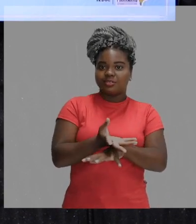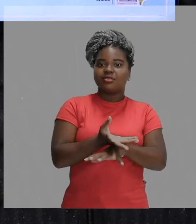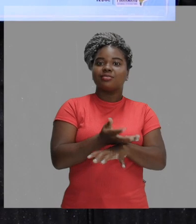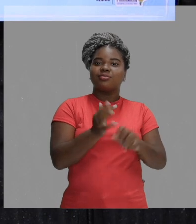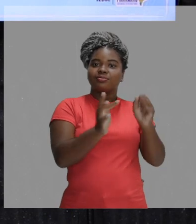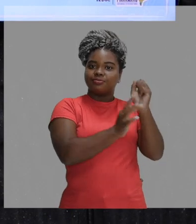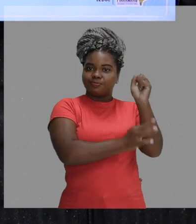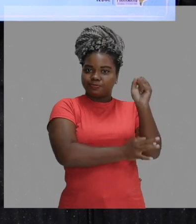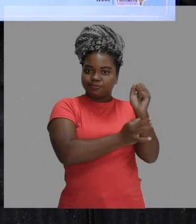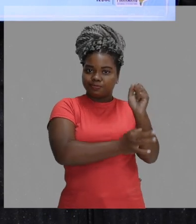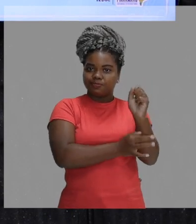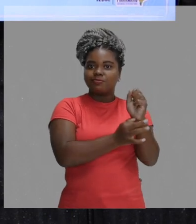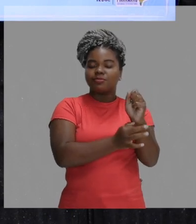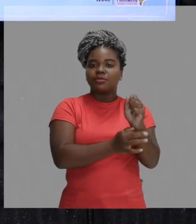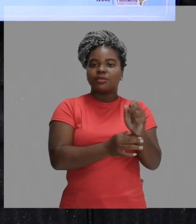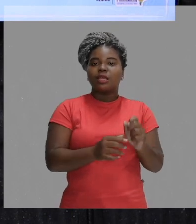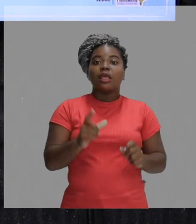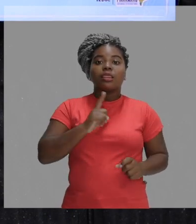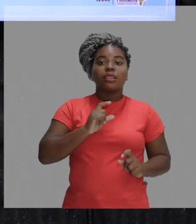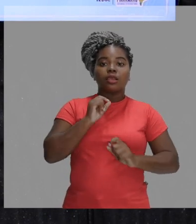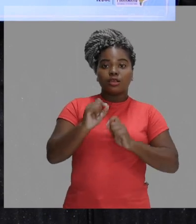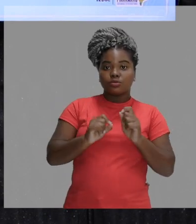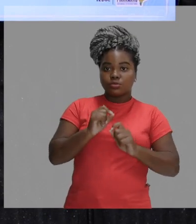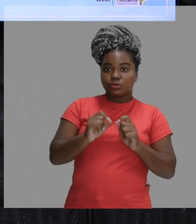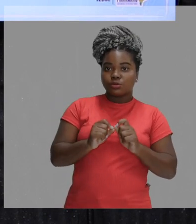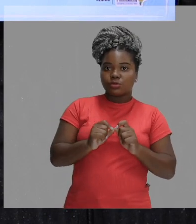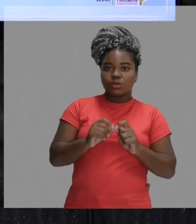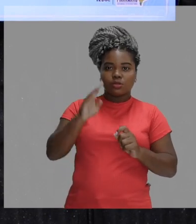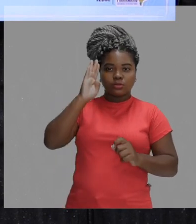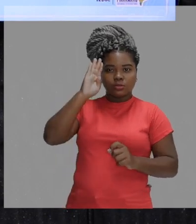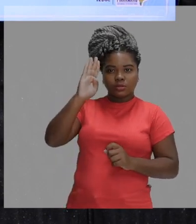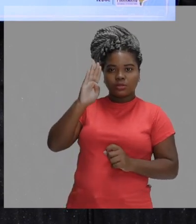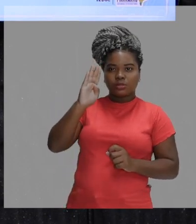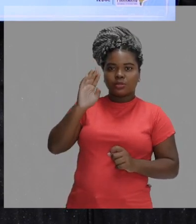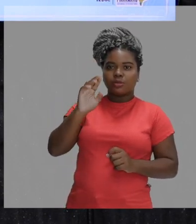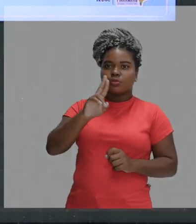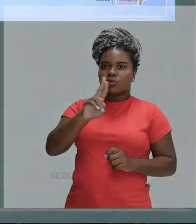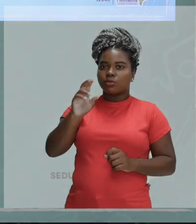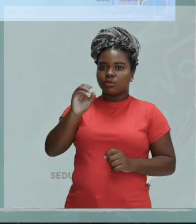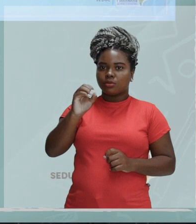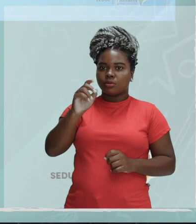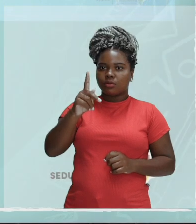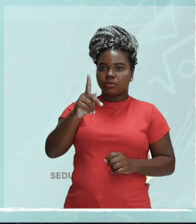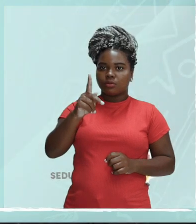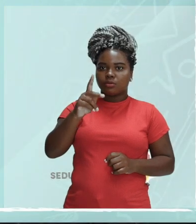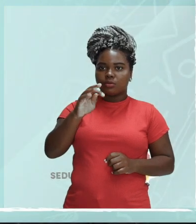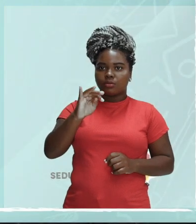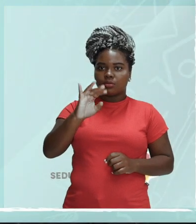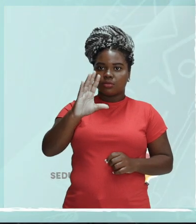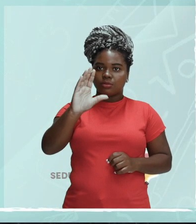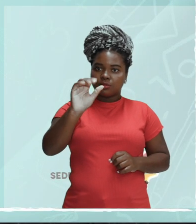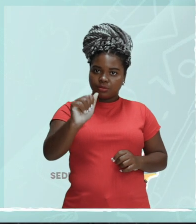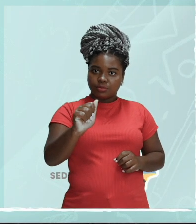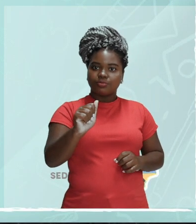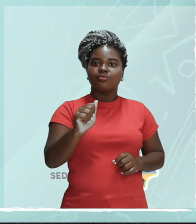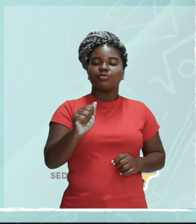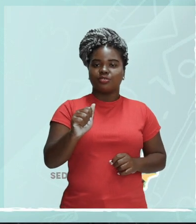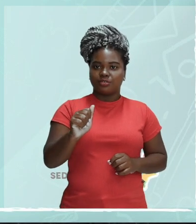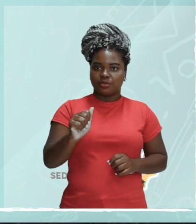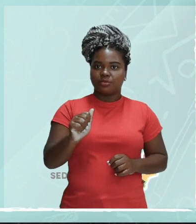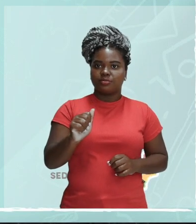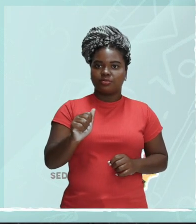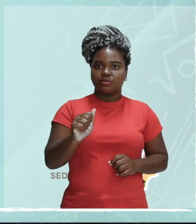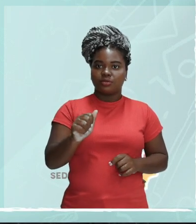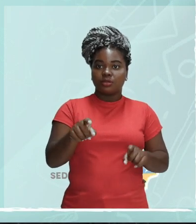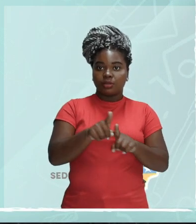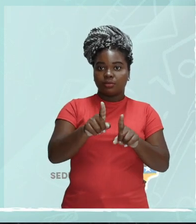Hoje nós vamos falar sobre os princípios da óptica geométrica e a reflexão da luz. Nós vamos começar falando sobre